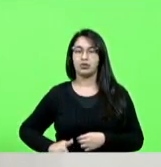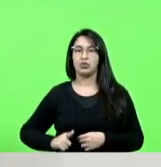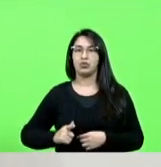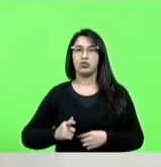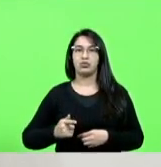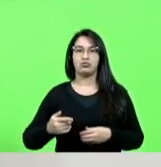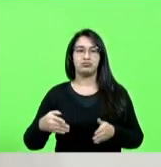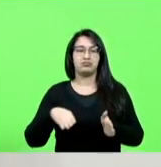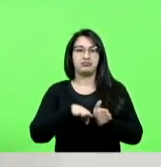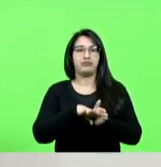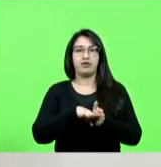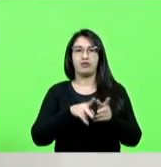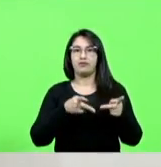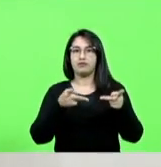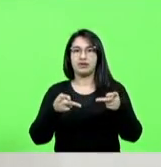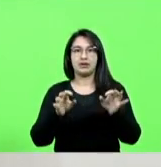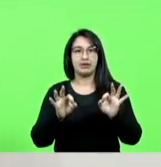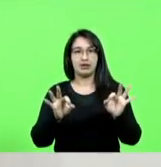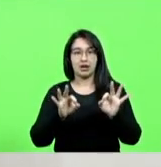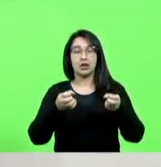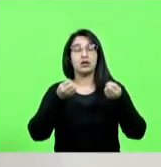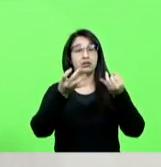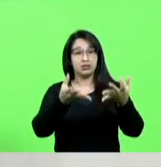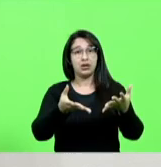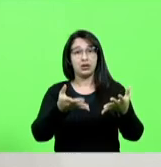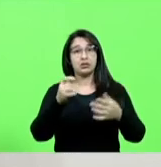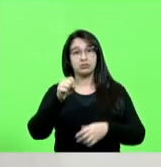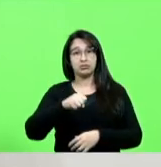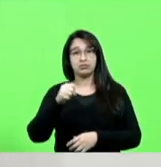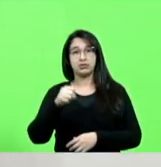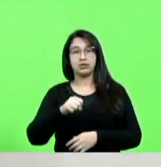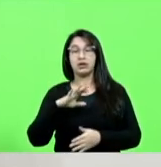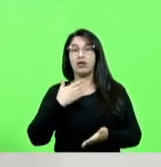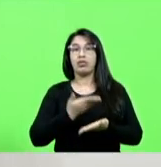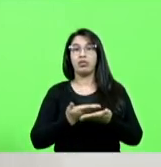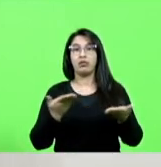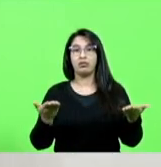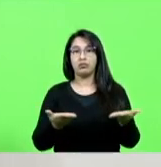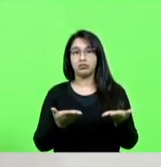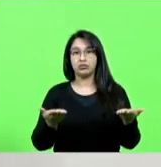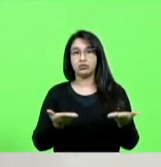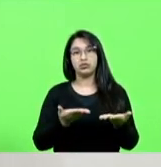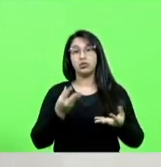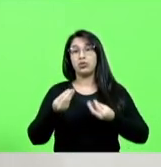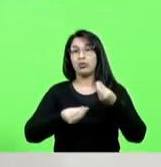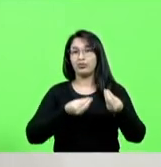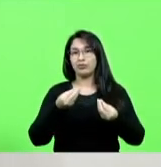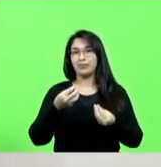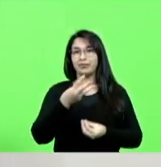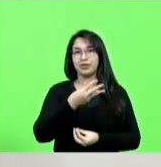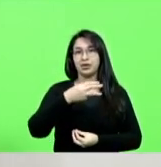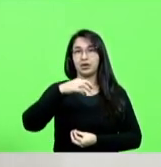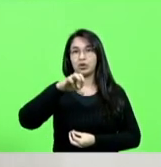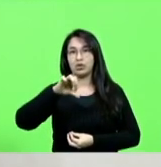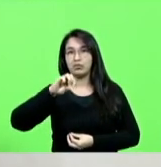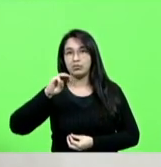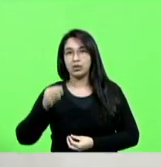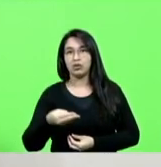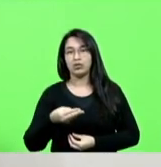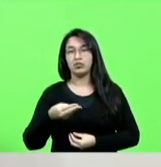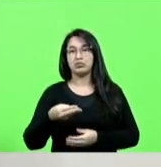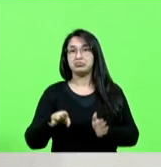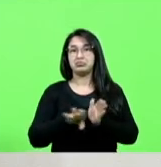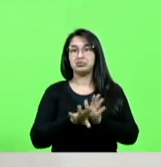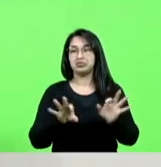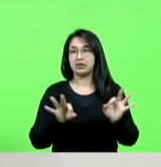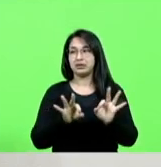visitar vinha para entregar e até hoje os 39 milhões não chegaram para a construção dos centro de eventos